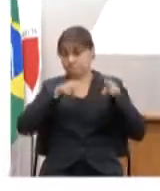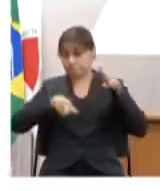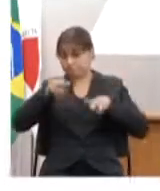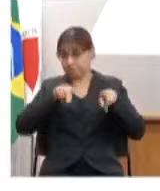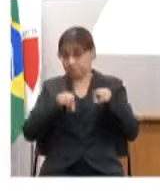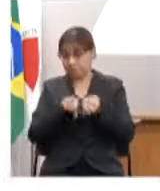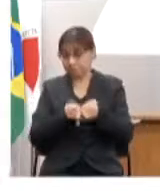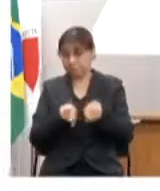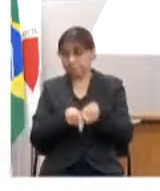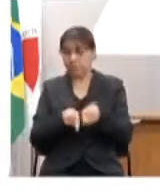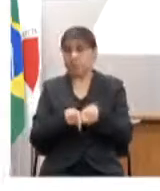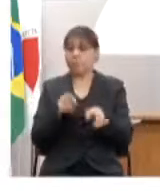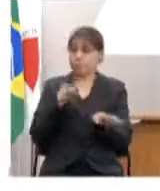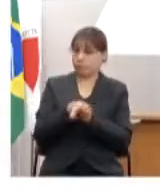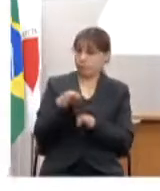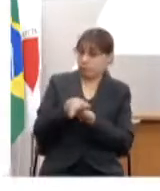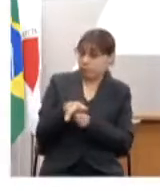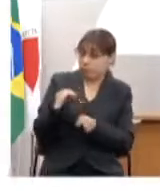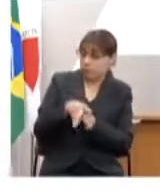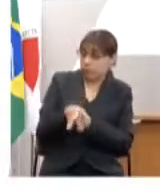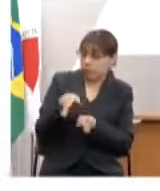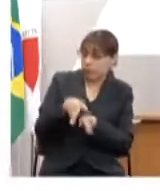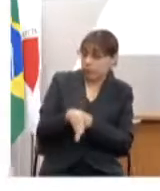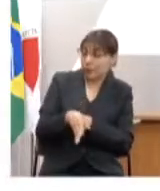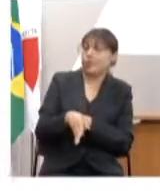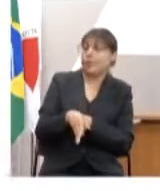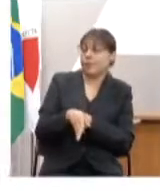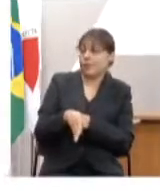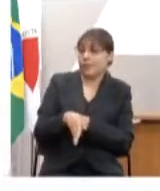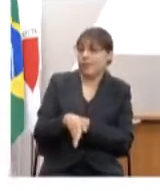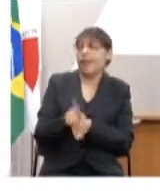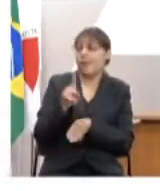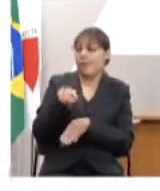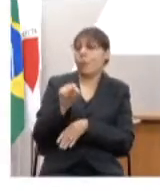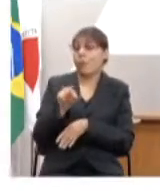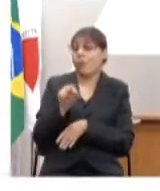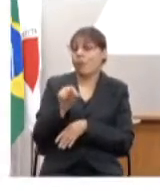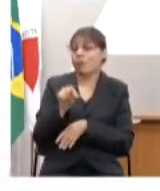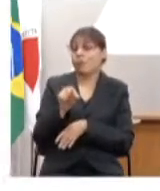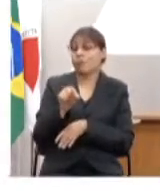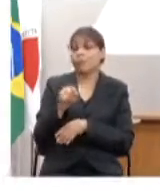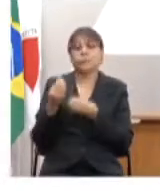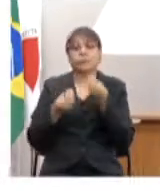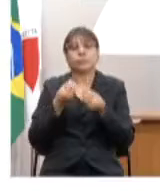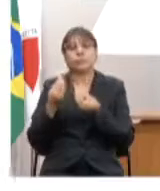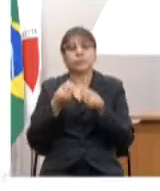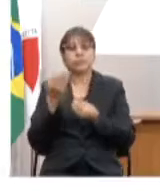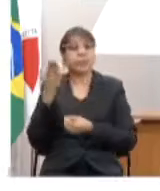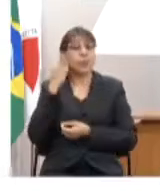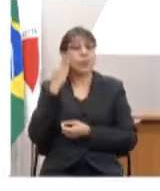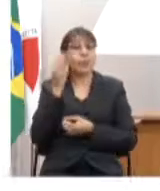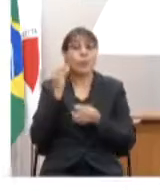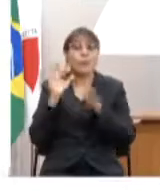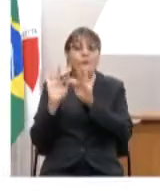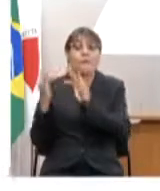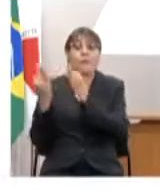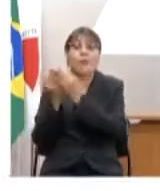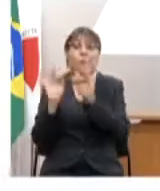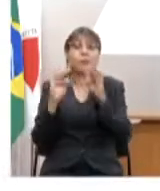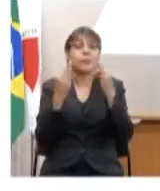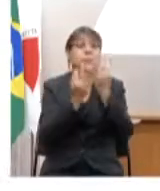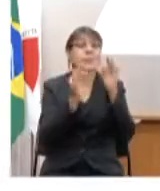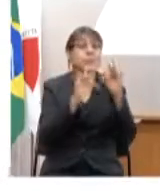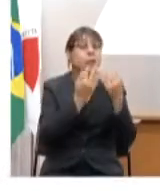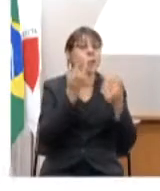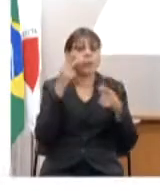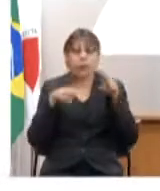a orientação também de um terceiro nível de checagem que é o nível parental ou seja as famílias avaliando